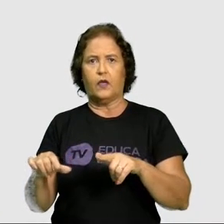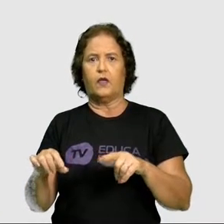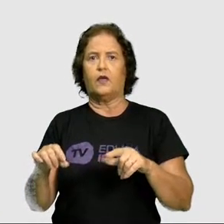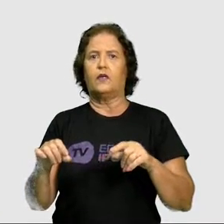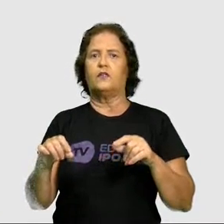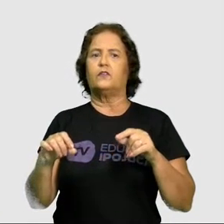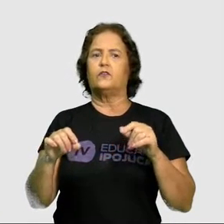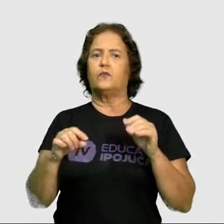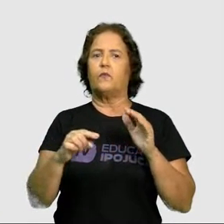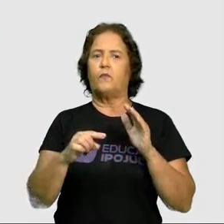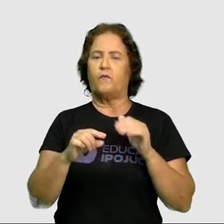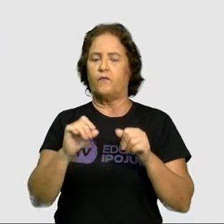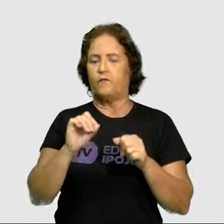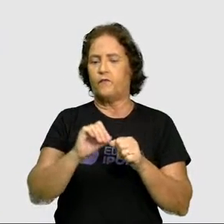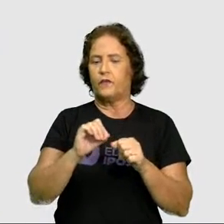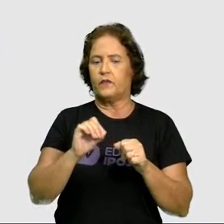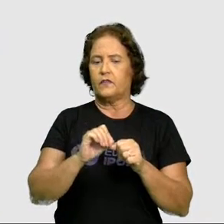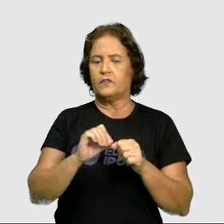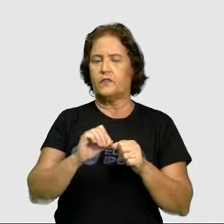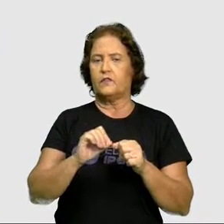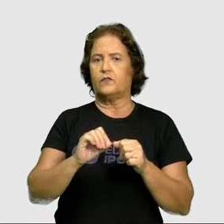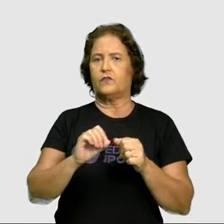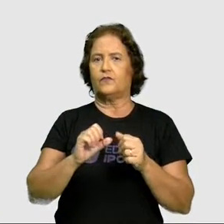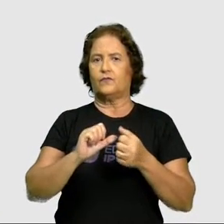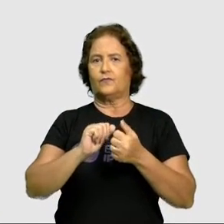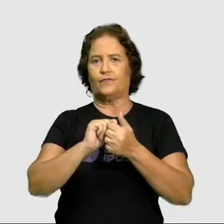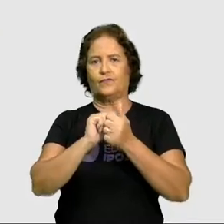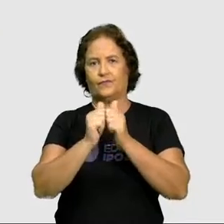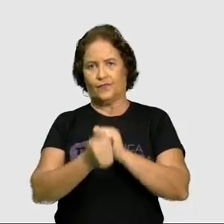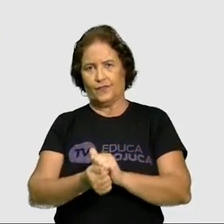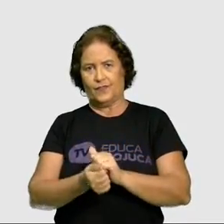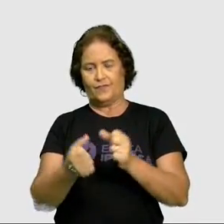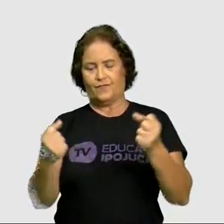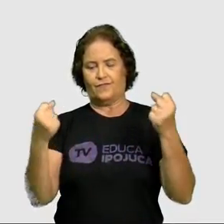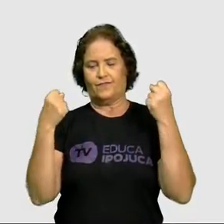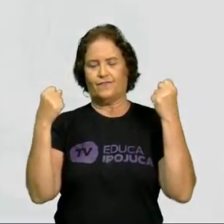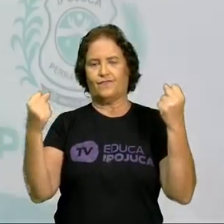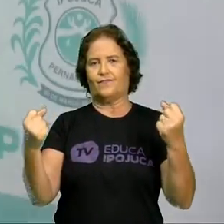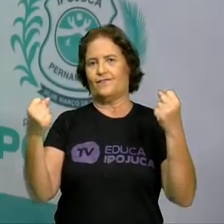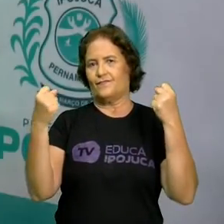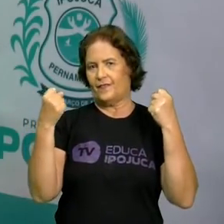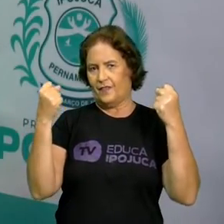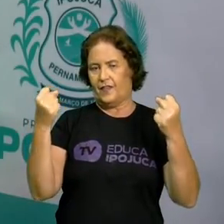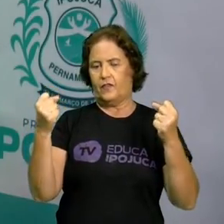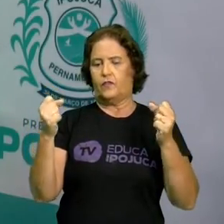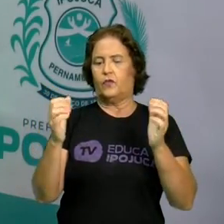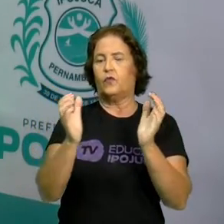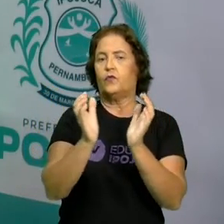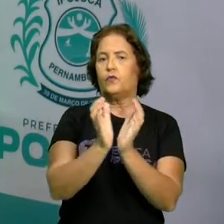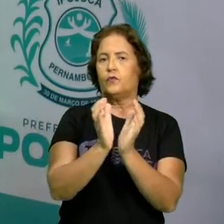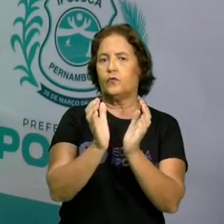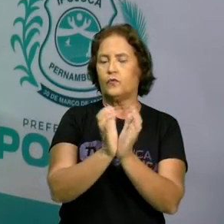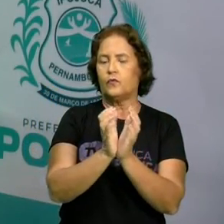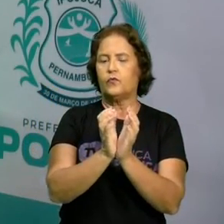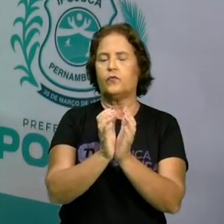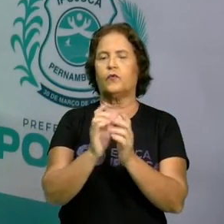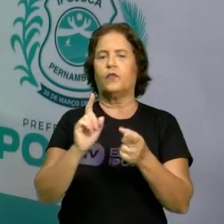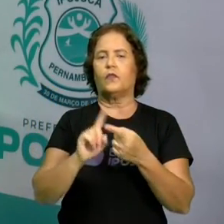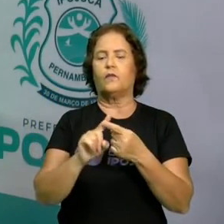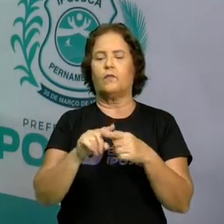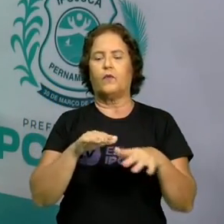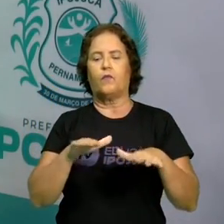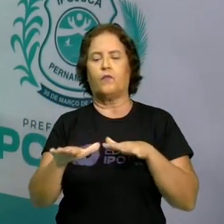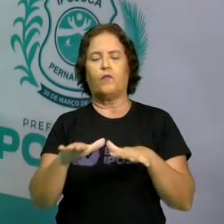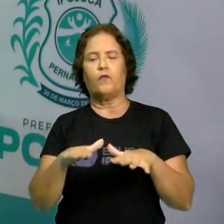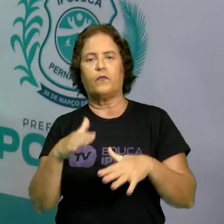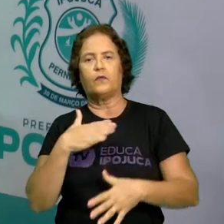de grupos fazendo exercício, praticando propostas de exercícios em grupo, em movimentos corporais. E